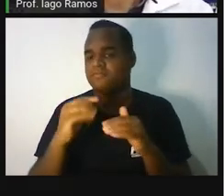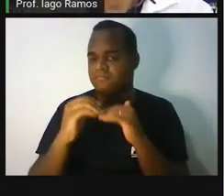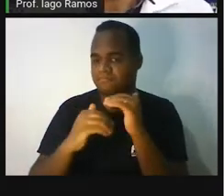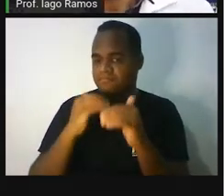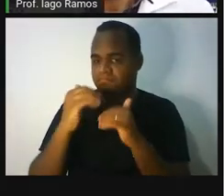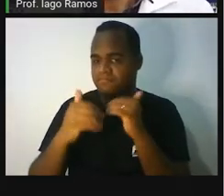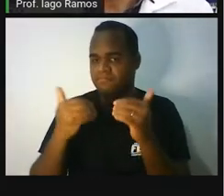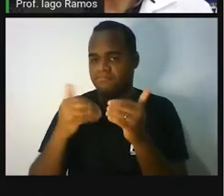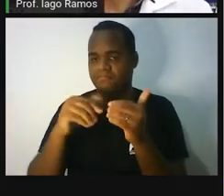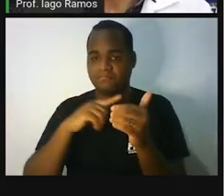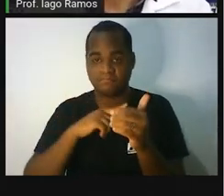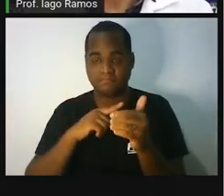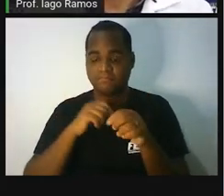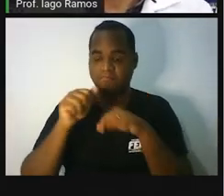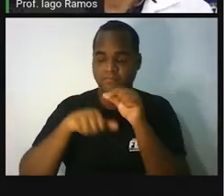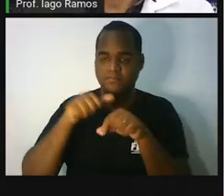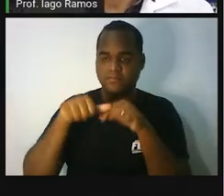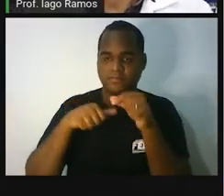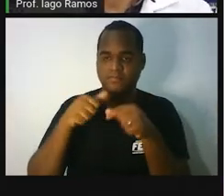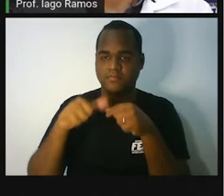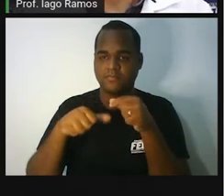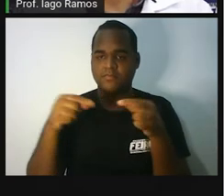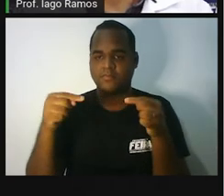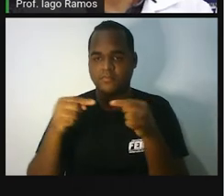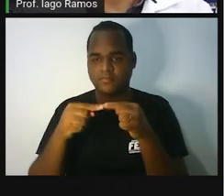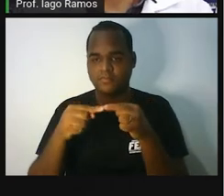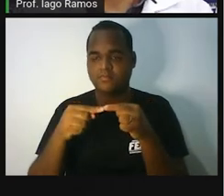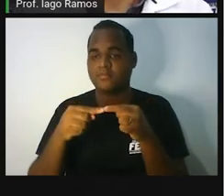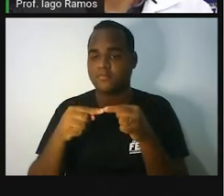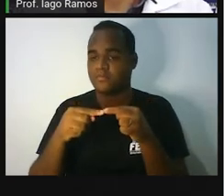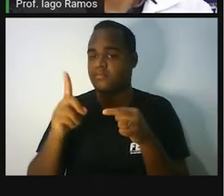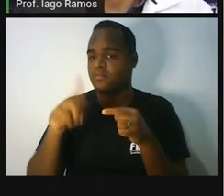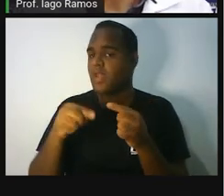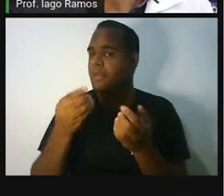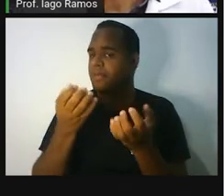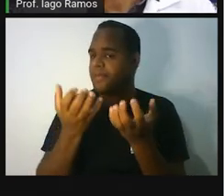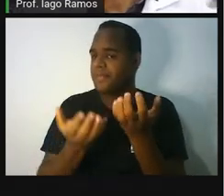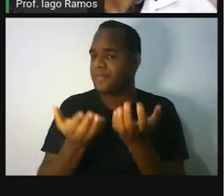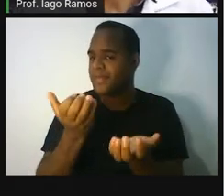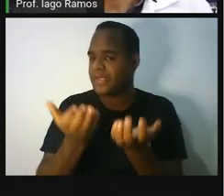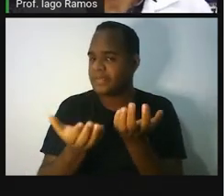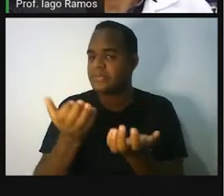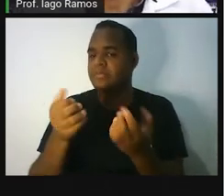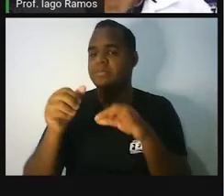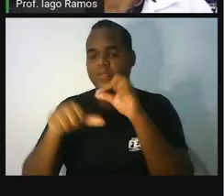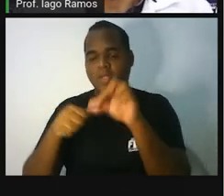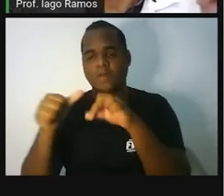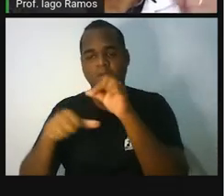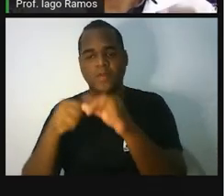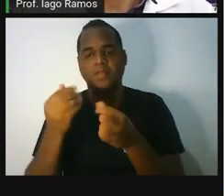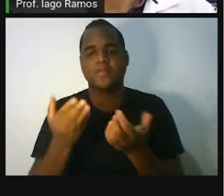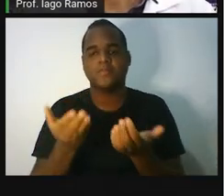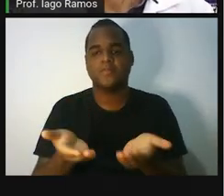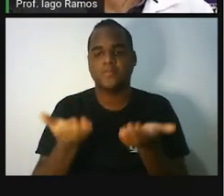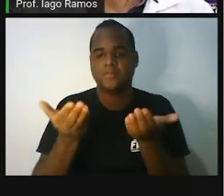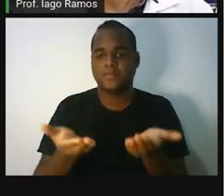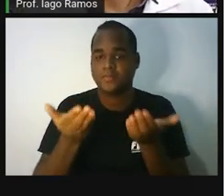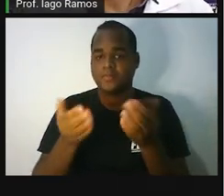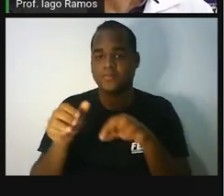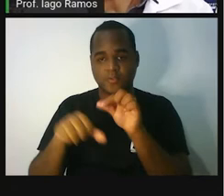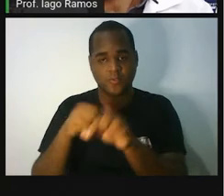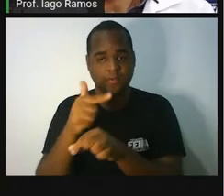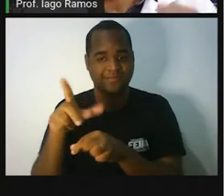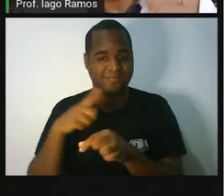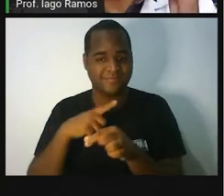evolução. Então, conforme o tempo foi passando, as balanças também mudaram, né? A balança de dois braços é uma balança muito